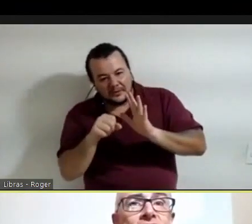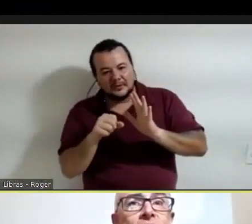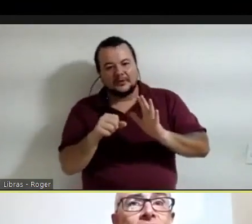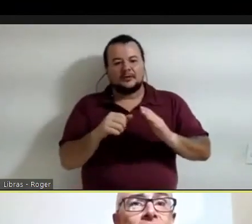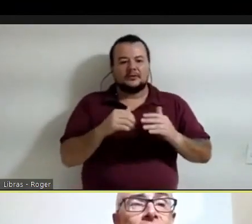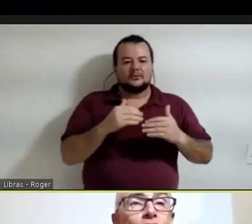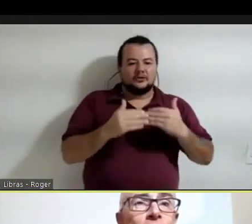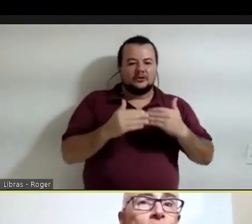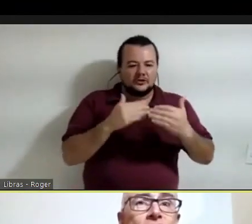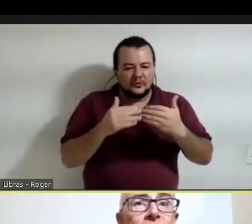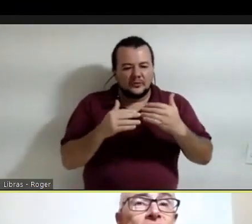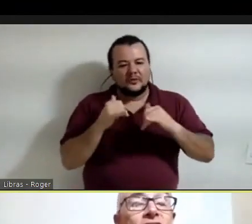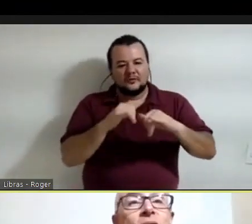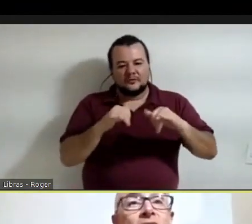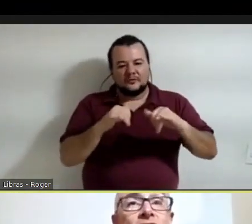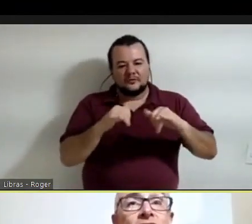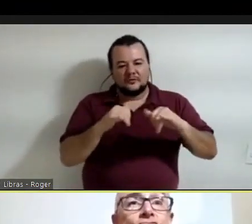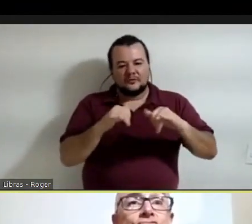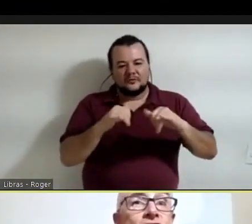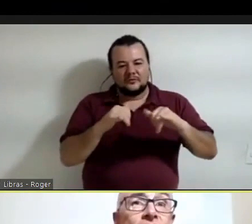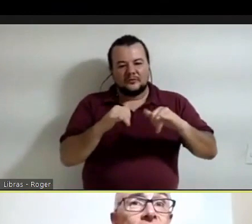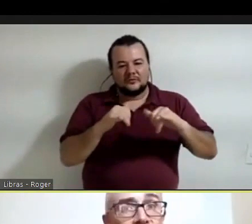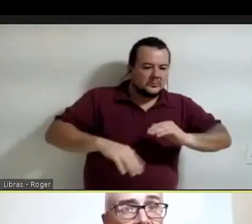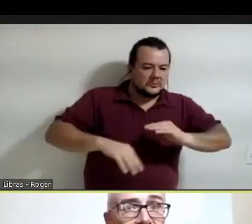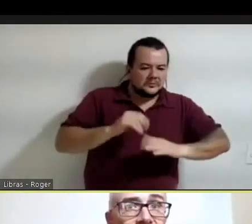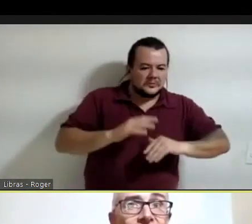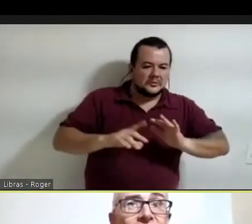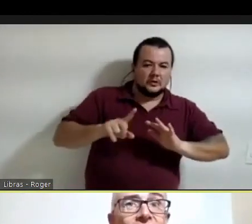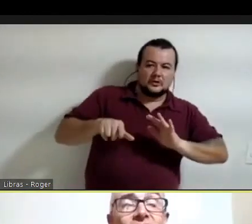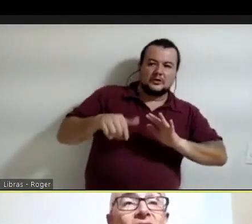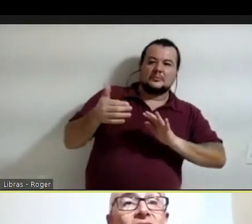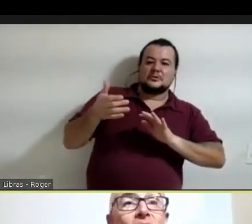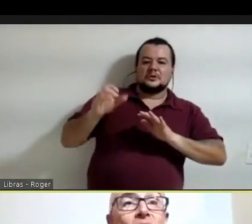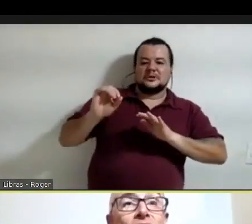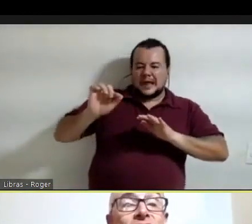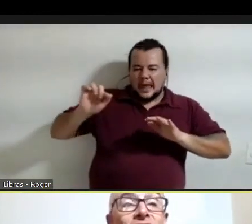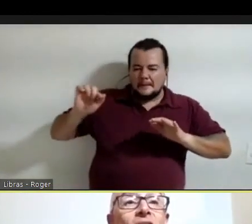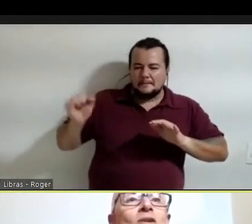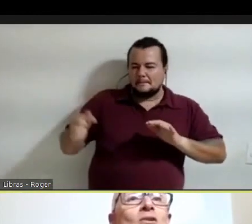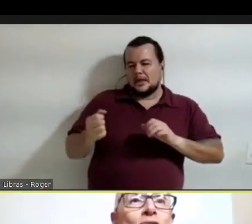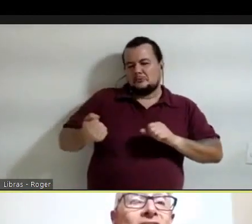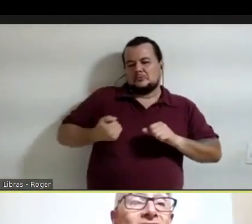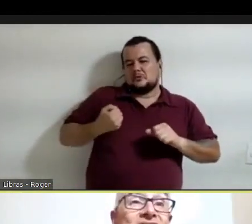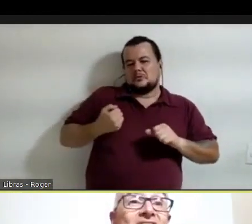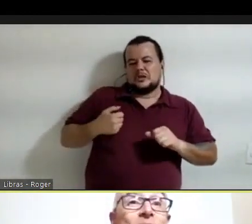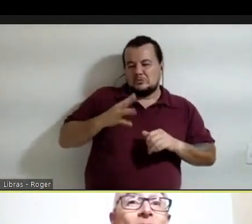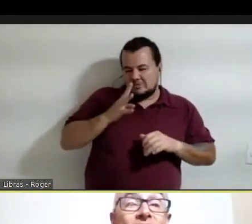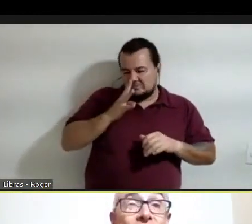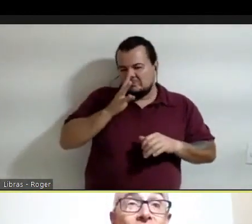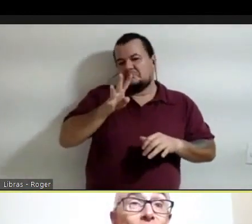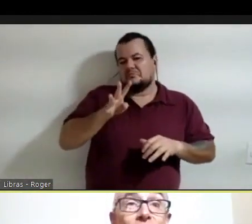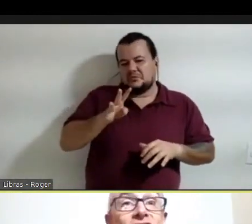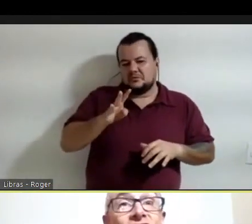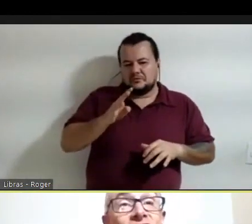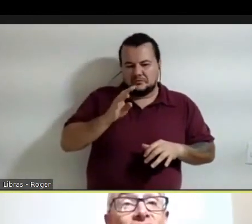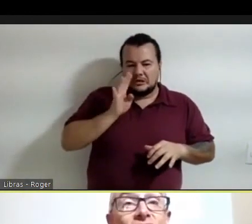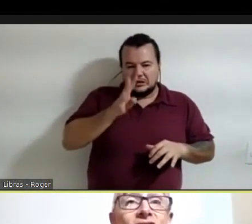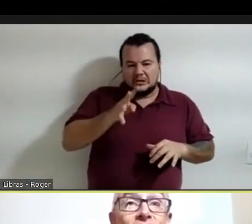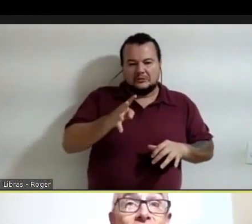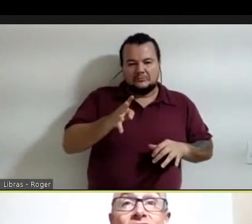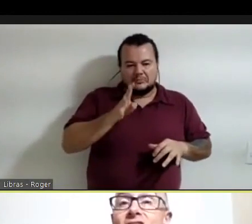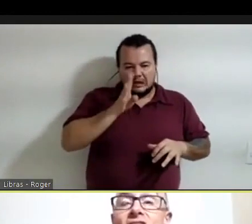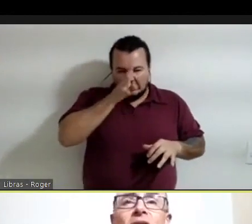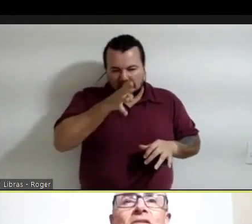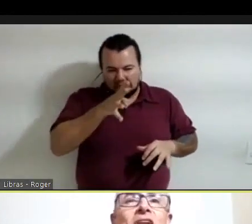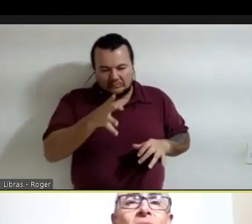cima de 10 mil números, já parece que isso é uma exageração. Trabalhar com um data set parece uma coisa de ciência